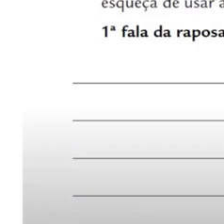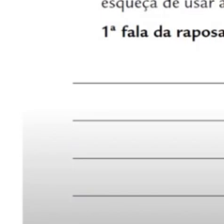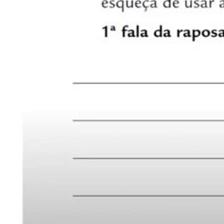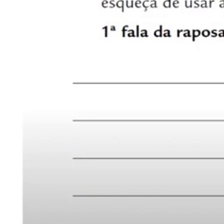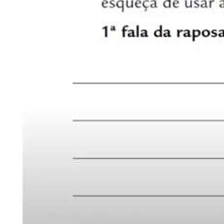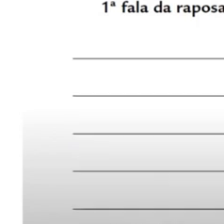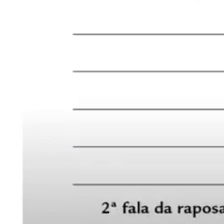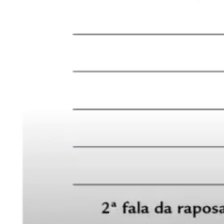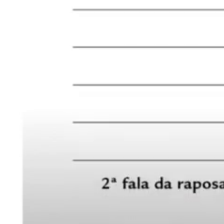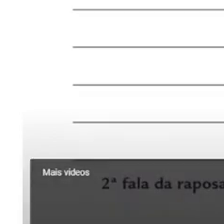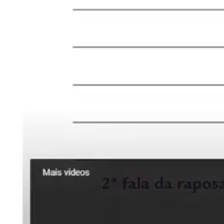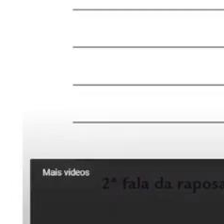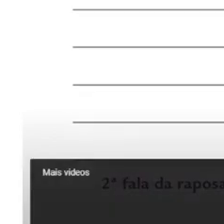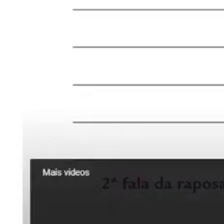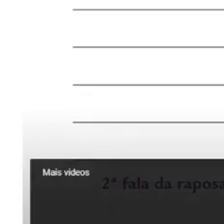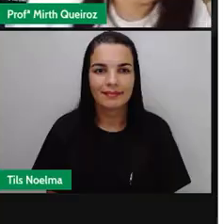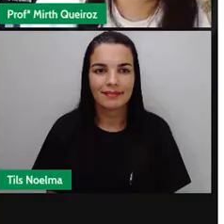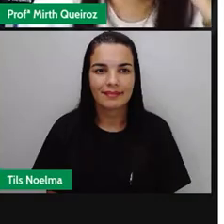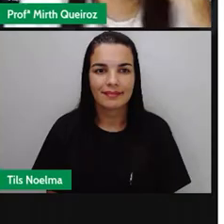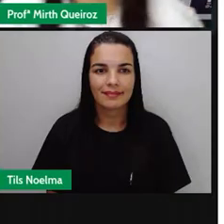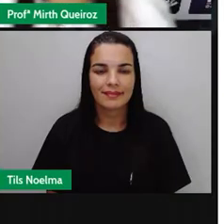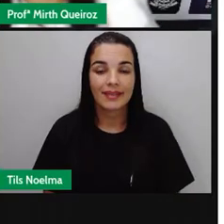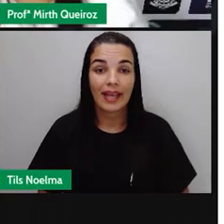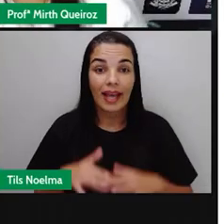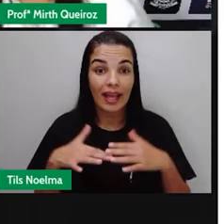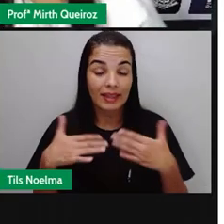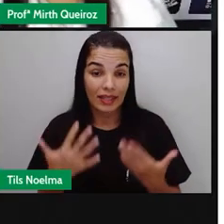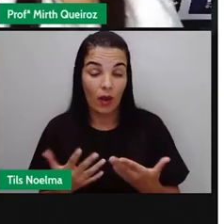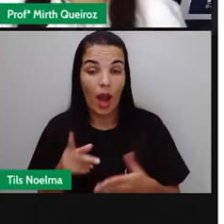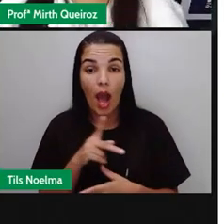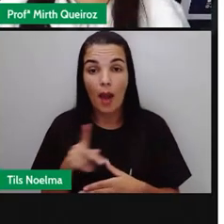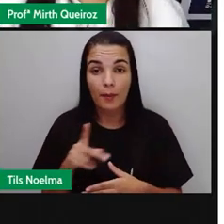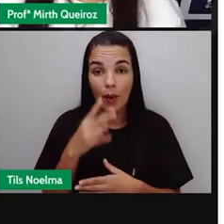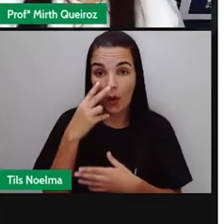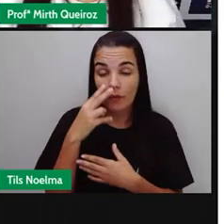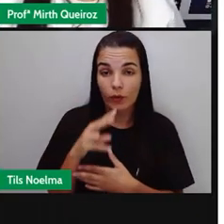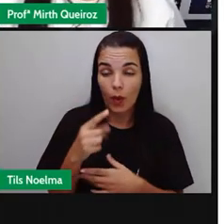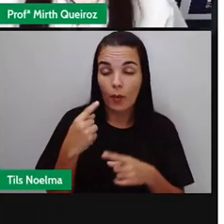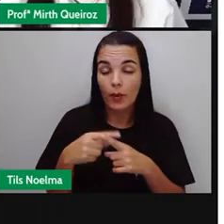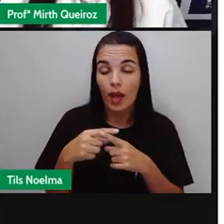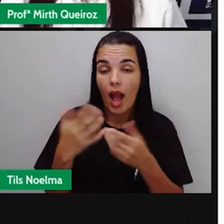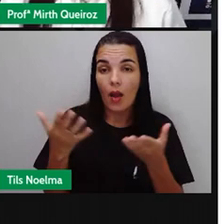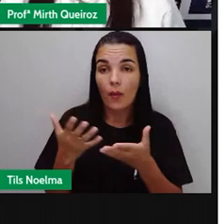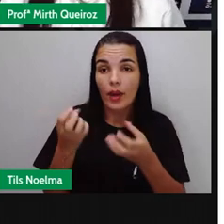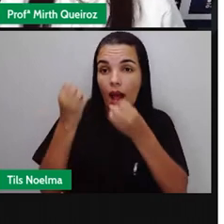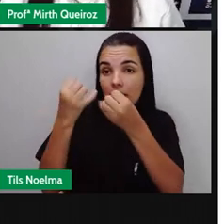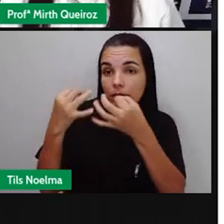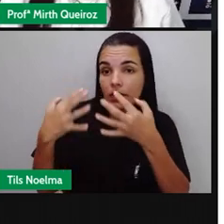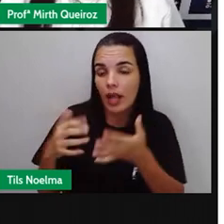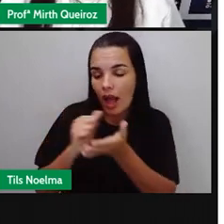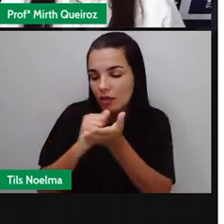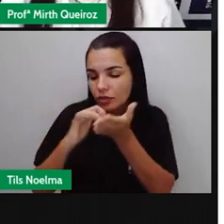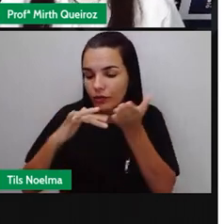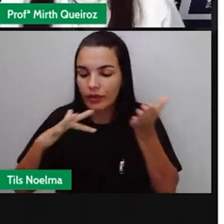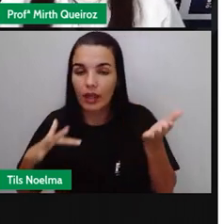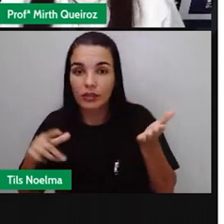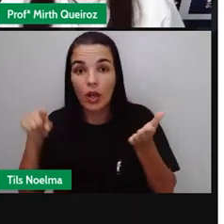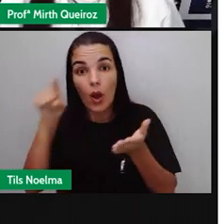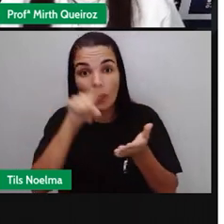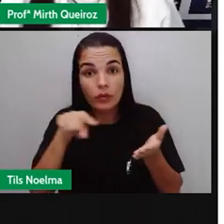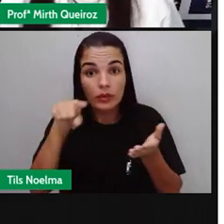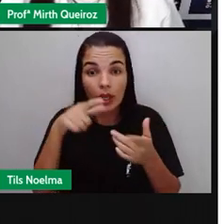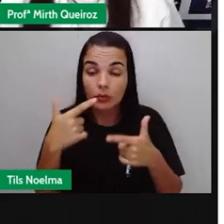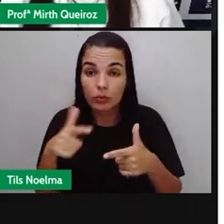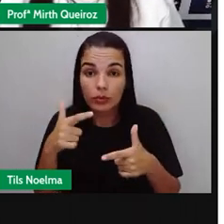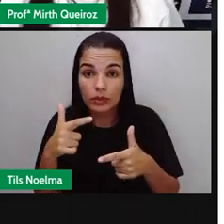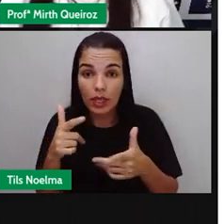que a apostila original. A Pró interrompeu aqui, porque agora ele está explicando mais a atividade, e como vocês não têm